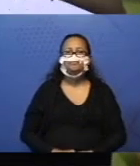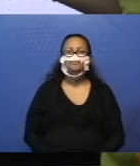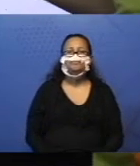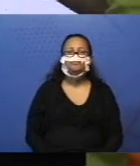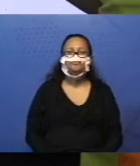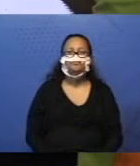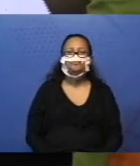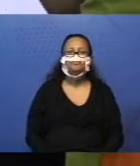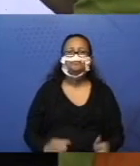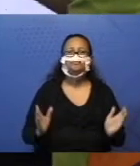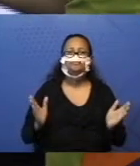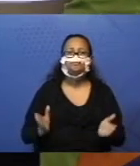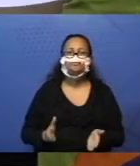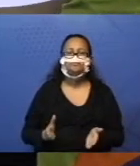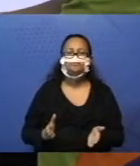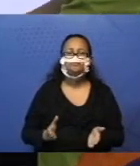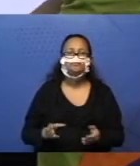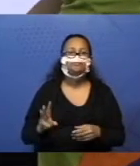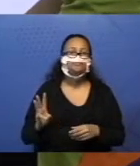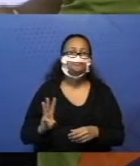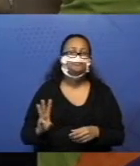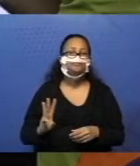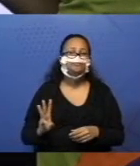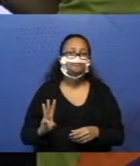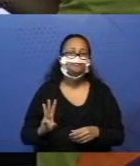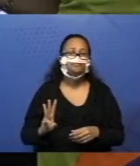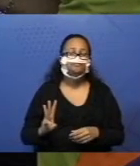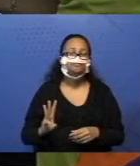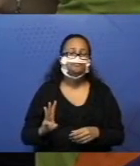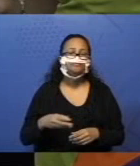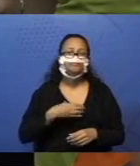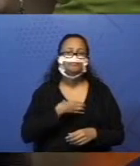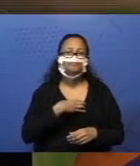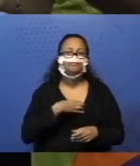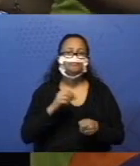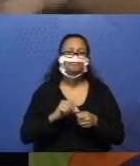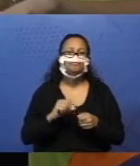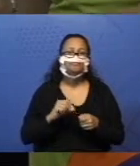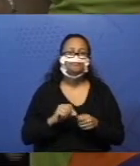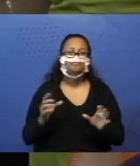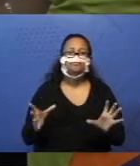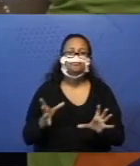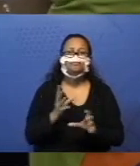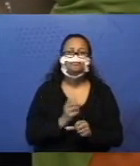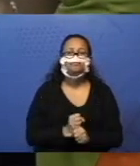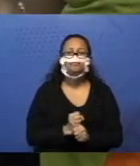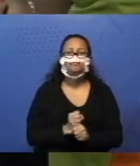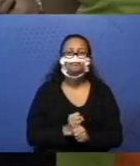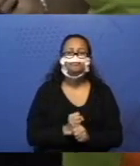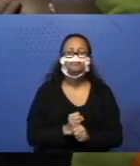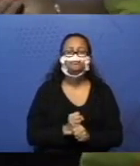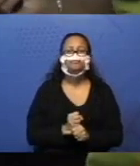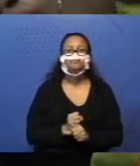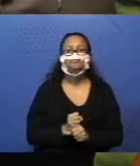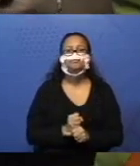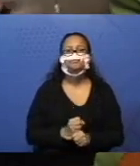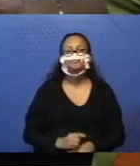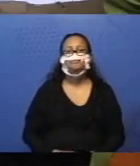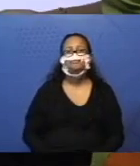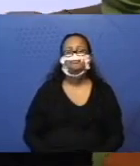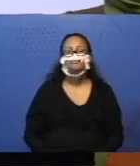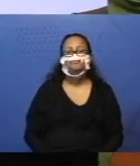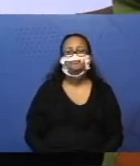Agora eu vou mostrar a minha terceira maneira de fazer adição, que talvez não seja a mesma que você